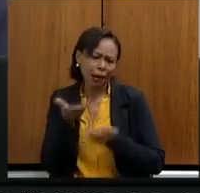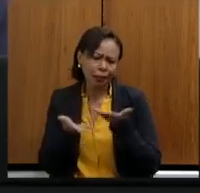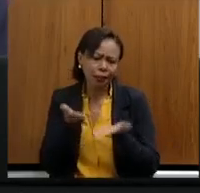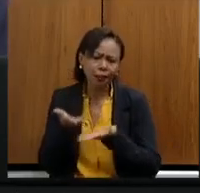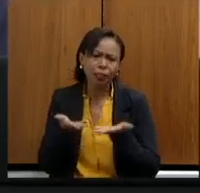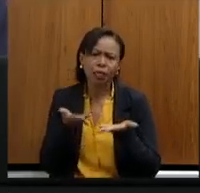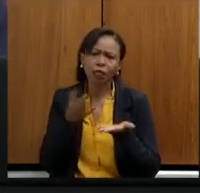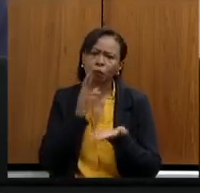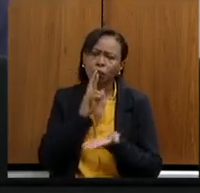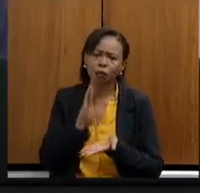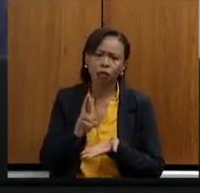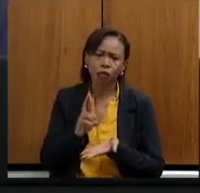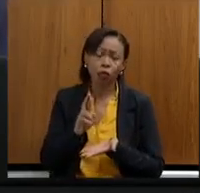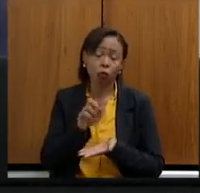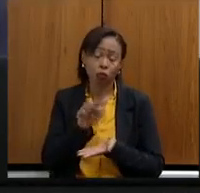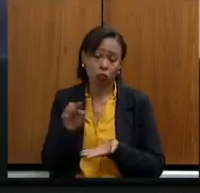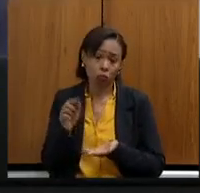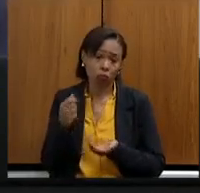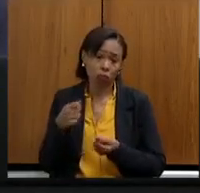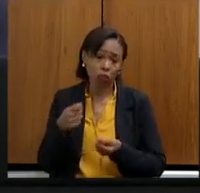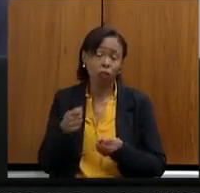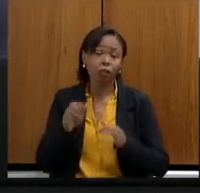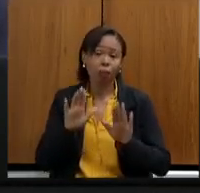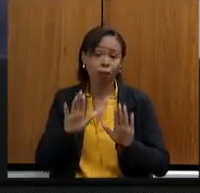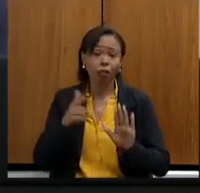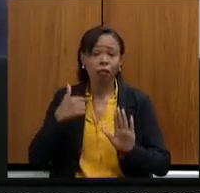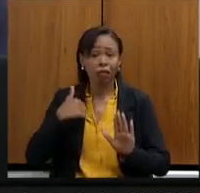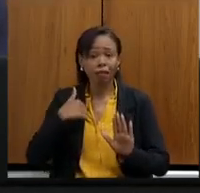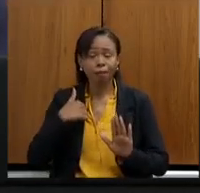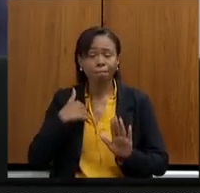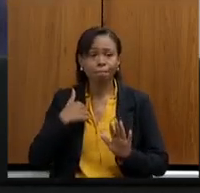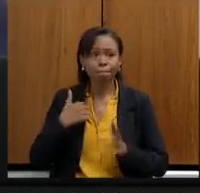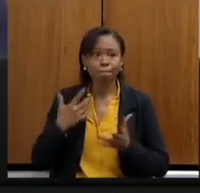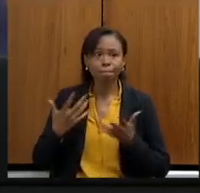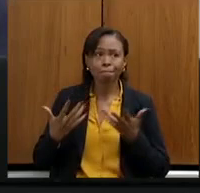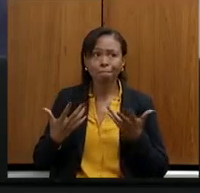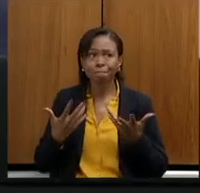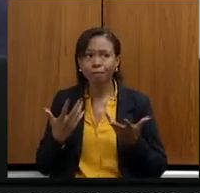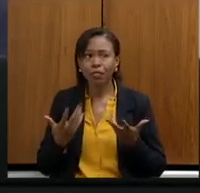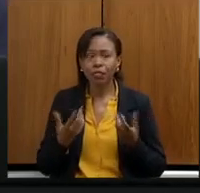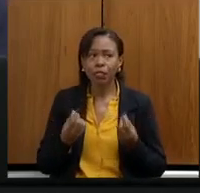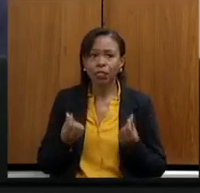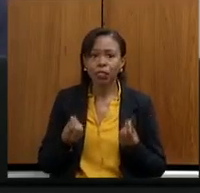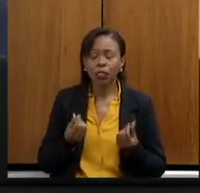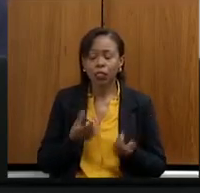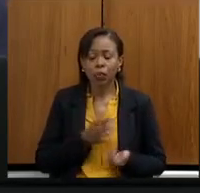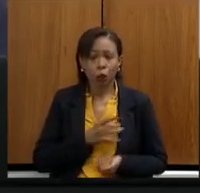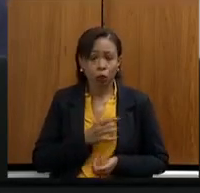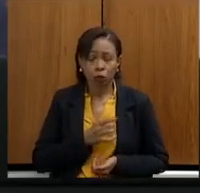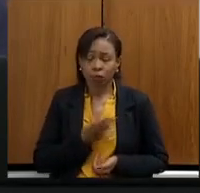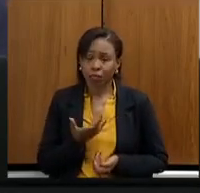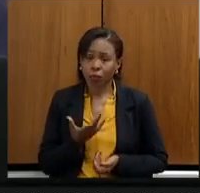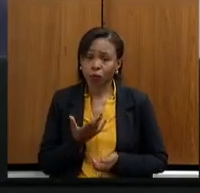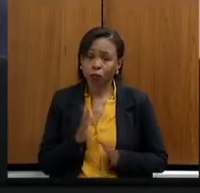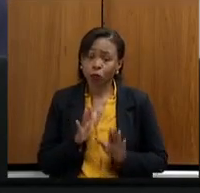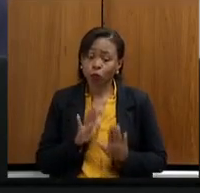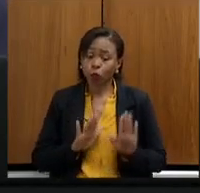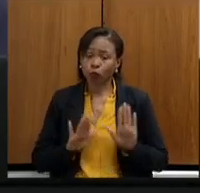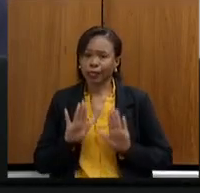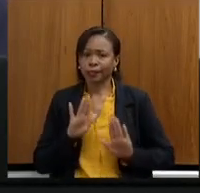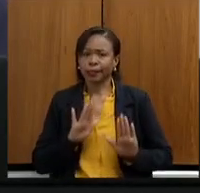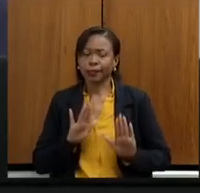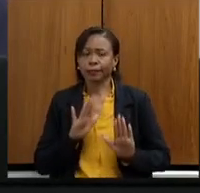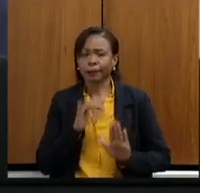fico muito com receio e tenho muita ponderação ao fazer uma colocação,